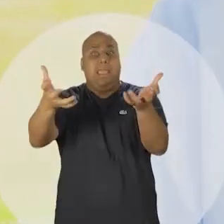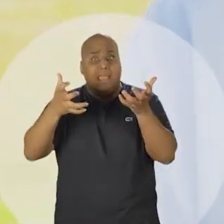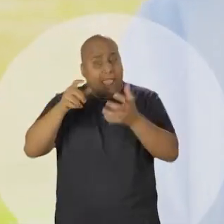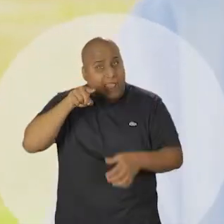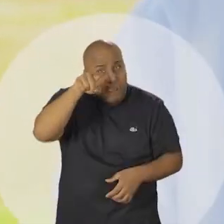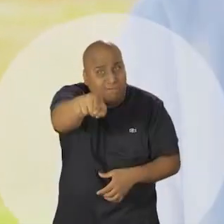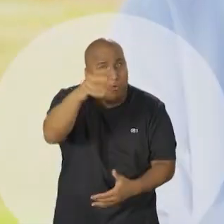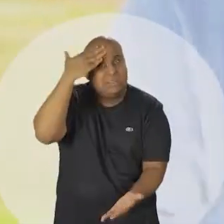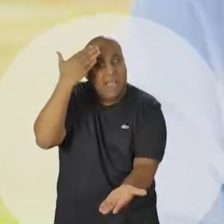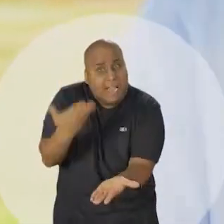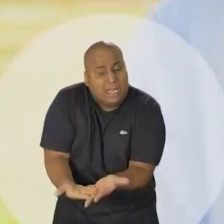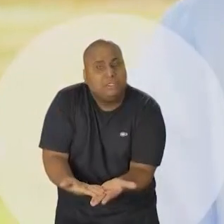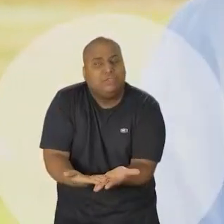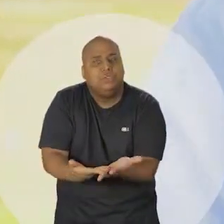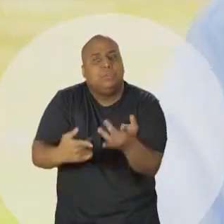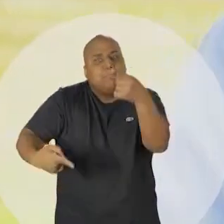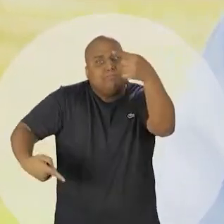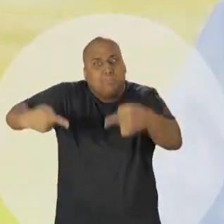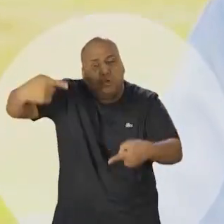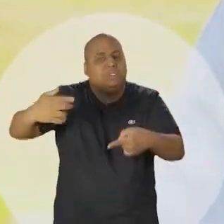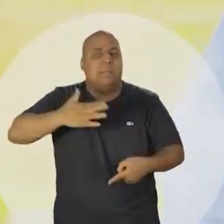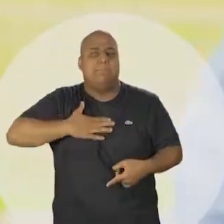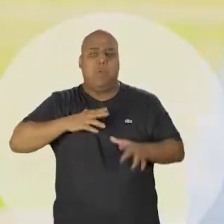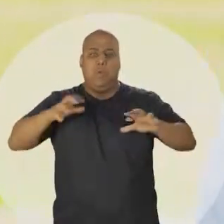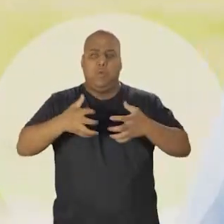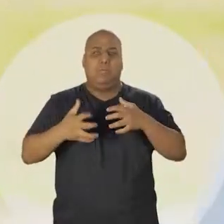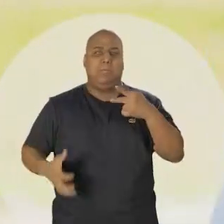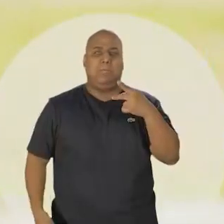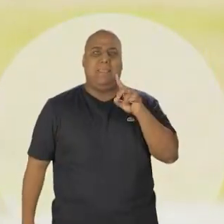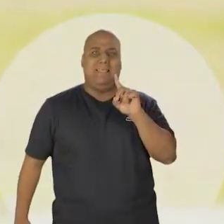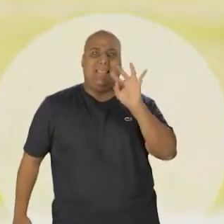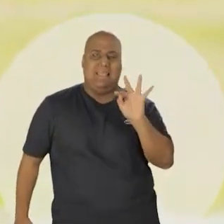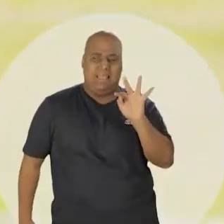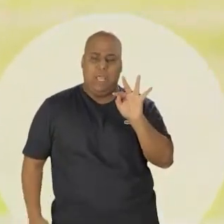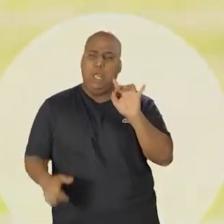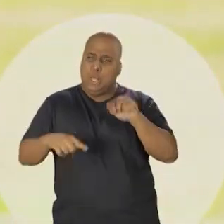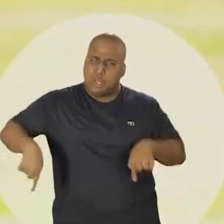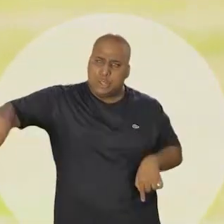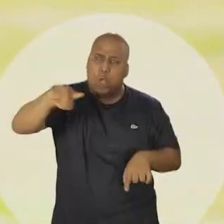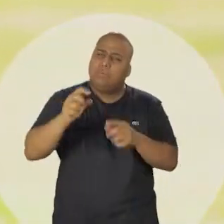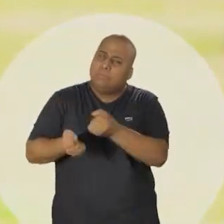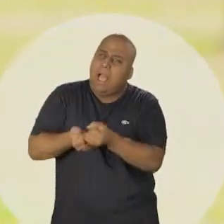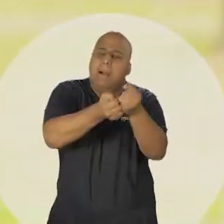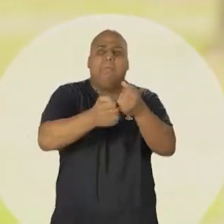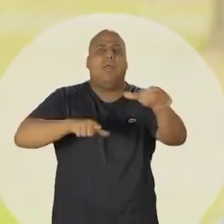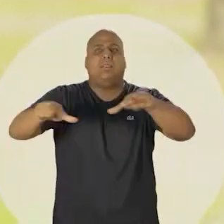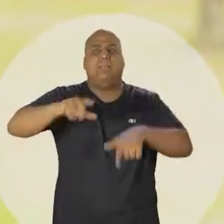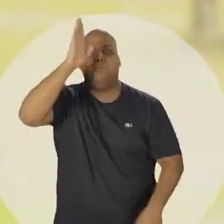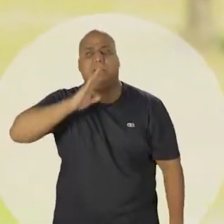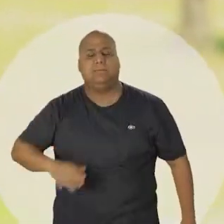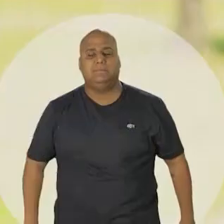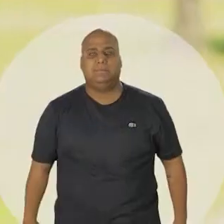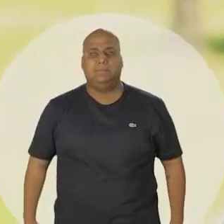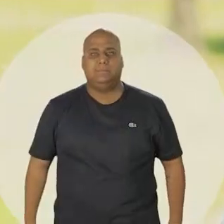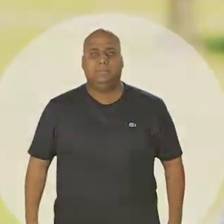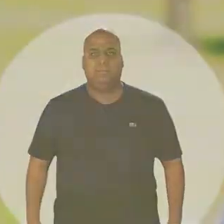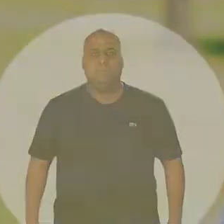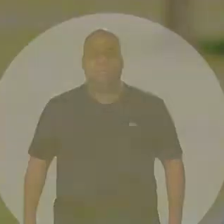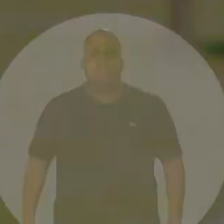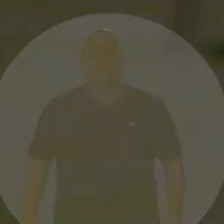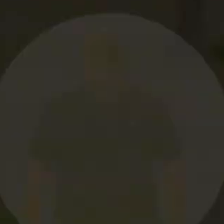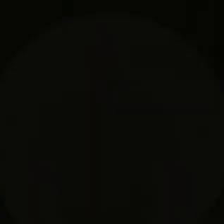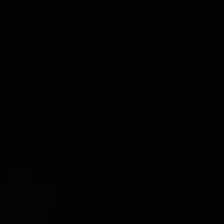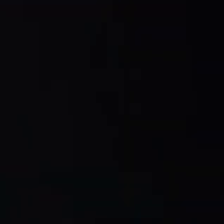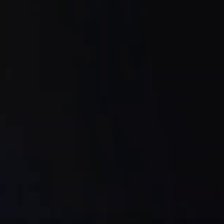seriedade. Queremos que você acredite na seriedade da história do nosso partido. Até porque nós temos um lado, o lado do trabalhador brasileiro.